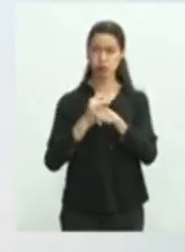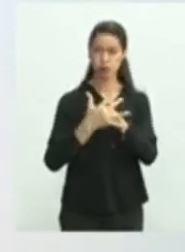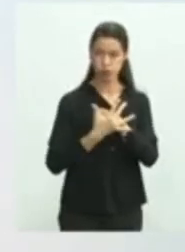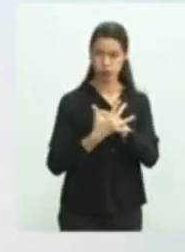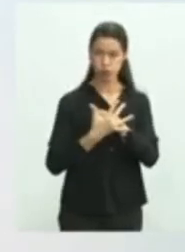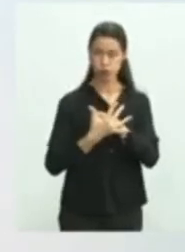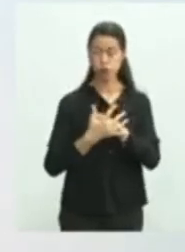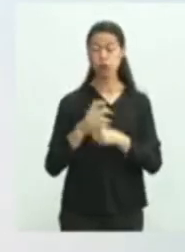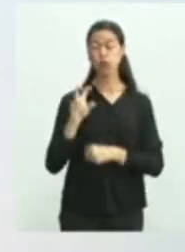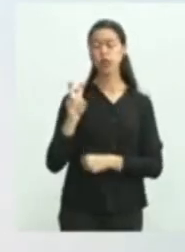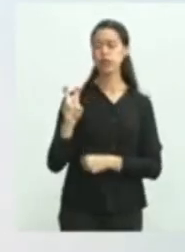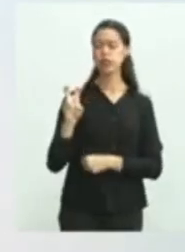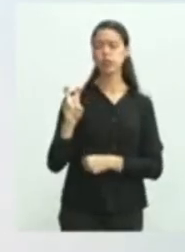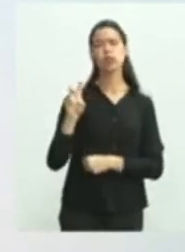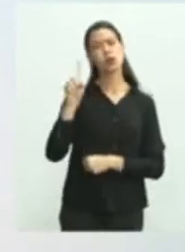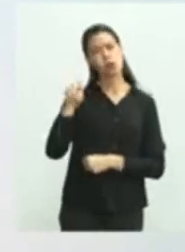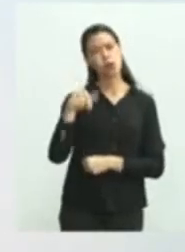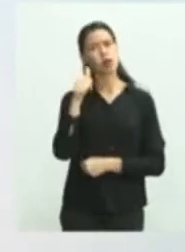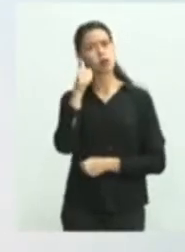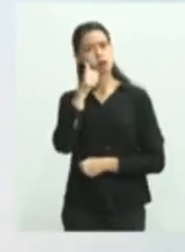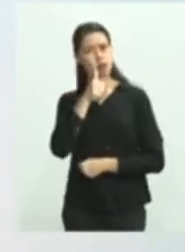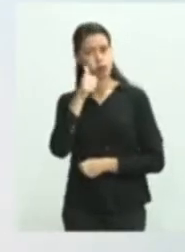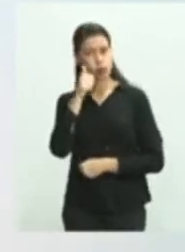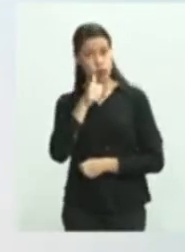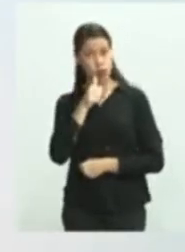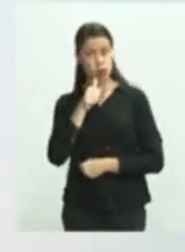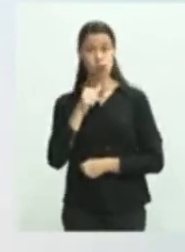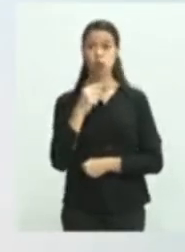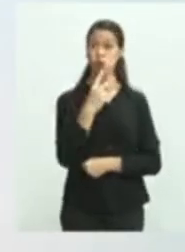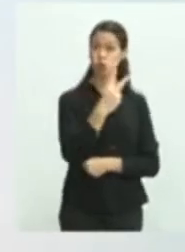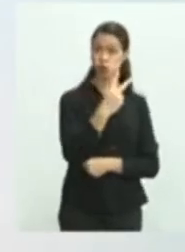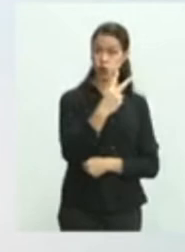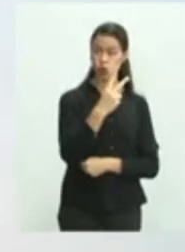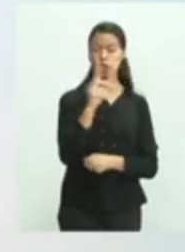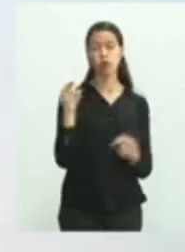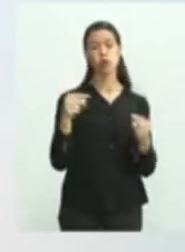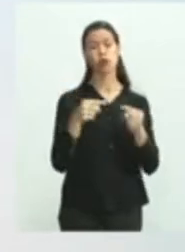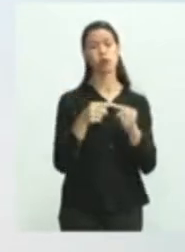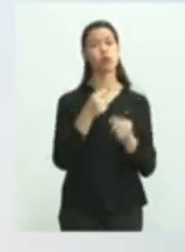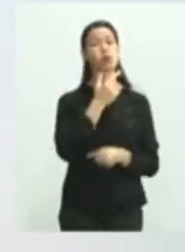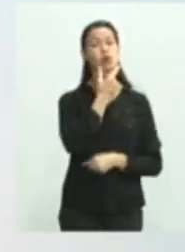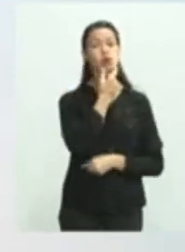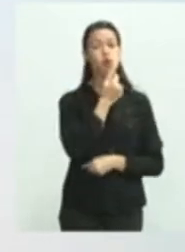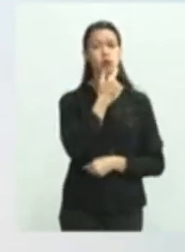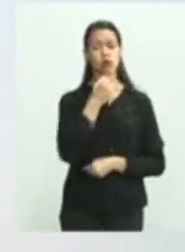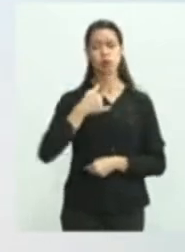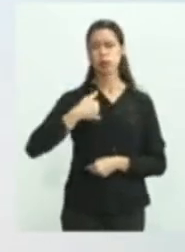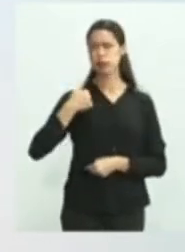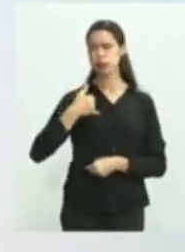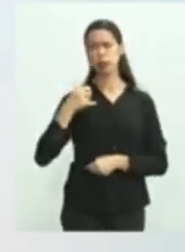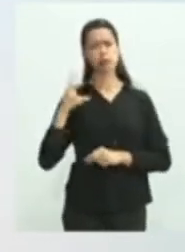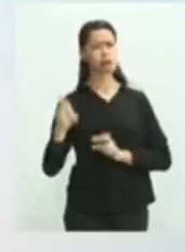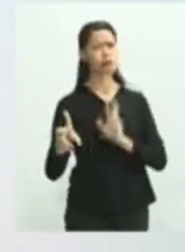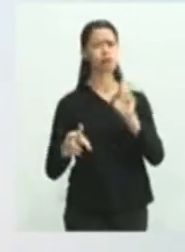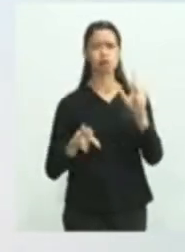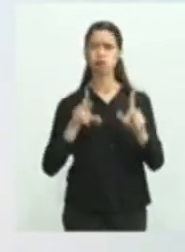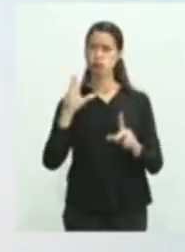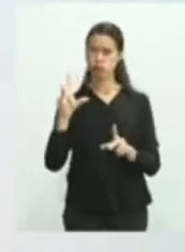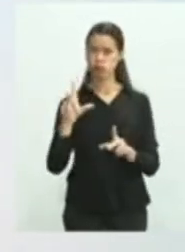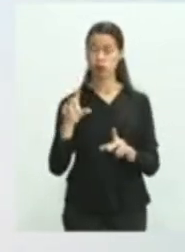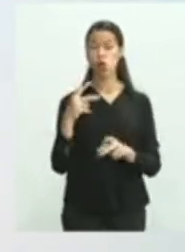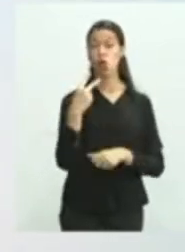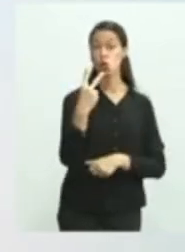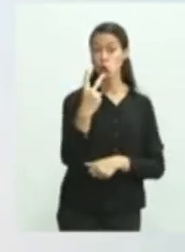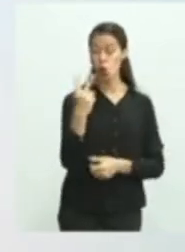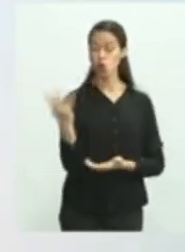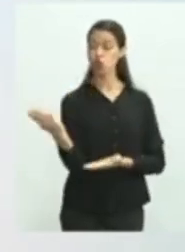cinco pessoas do sexo feminino, duas pessoas do sexo masculino, a idade varia, dois jovens